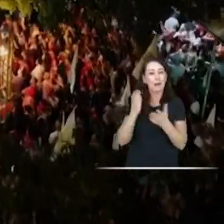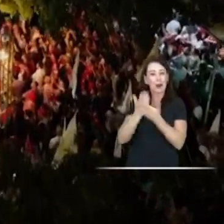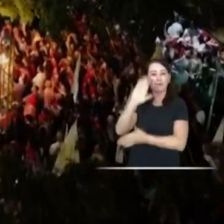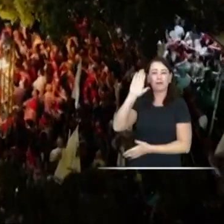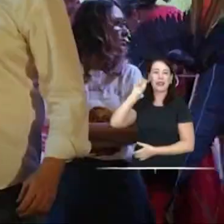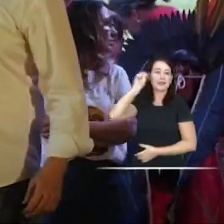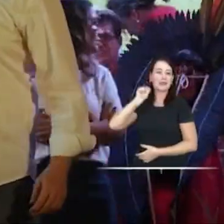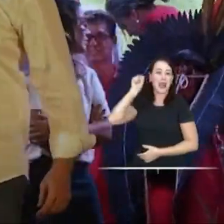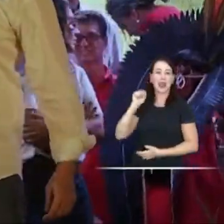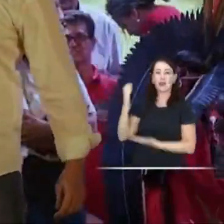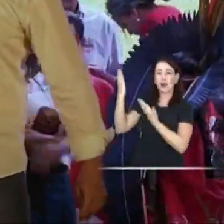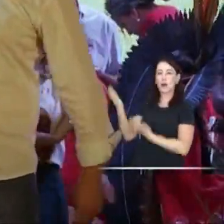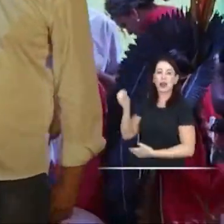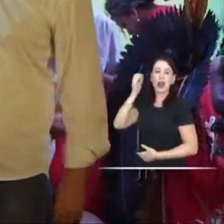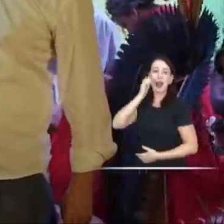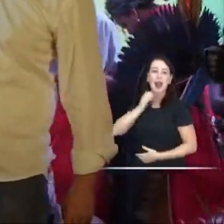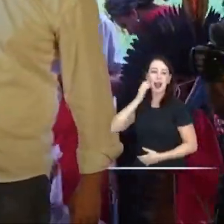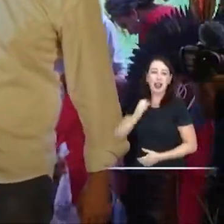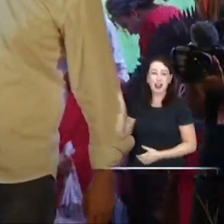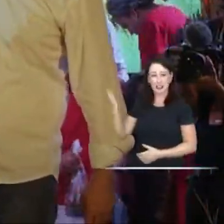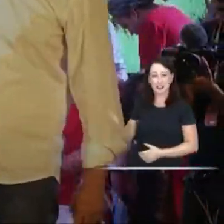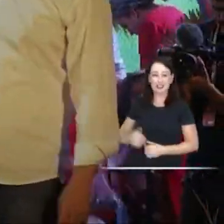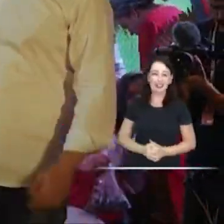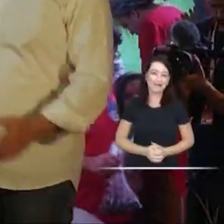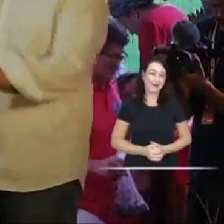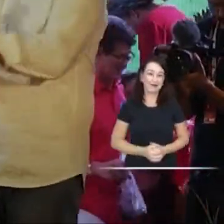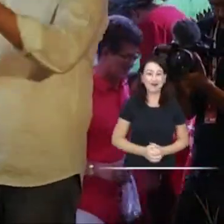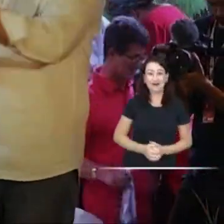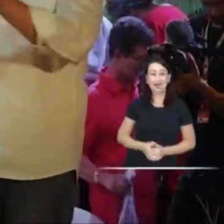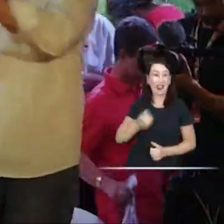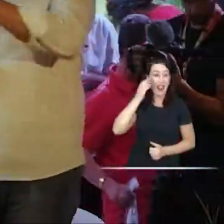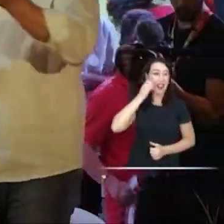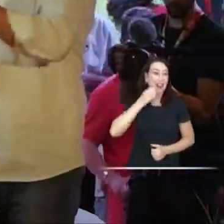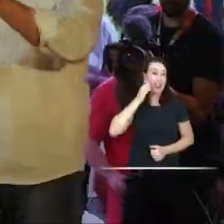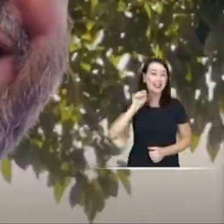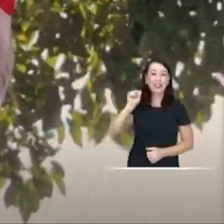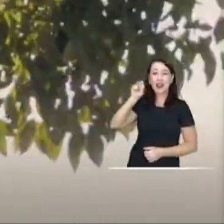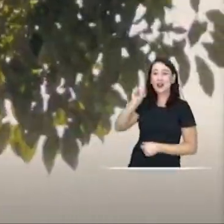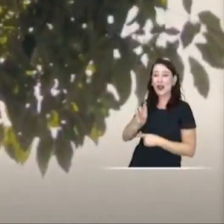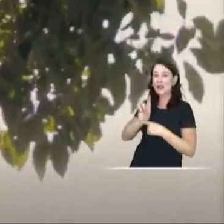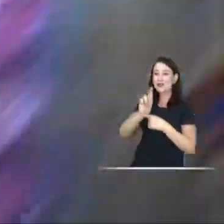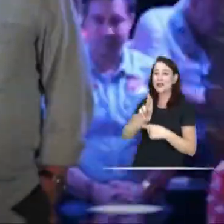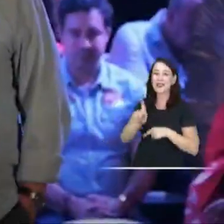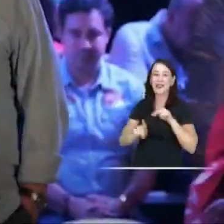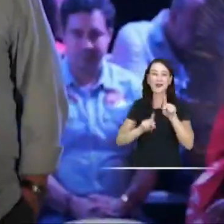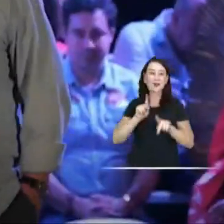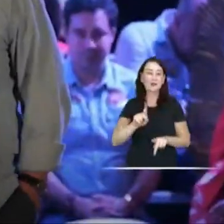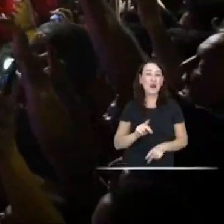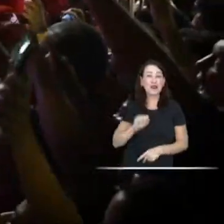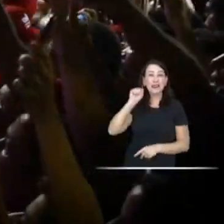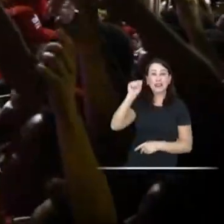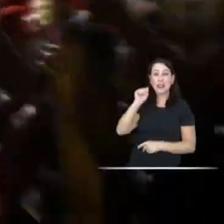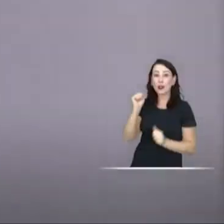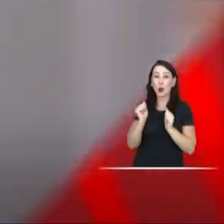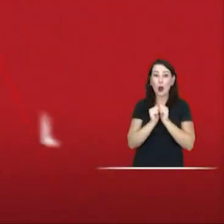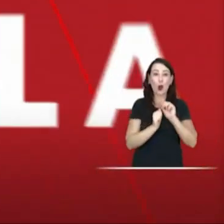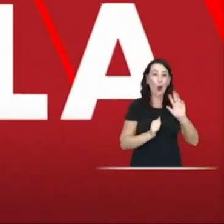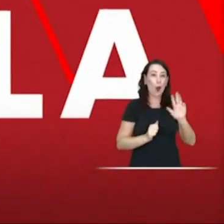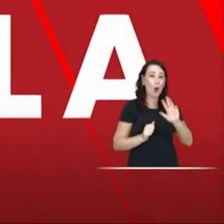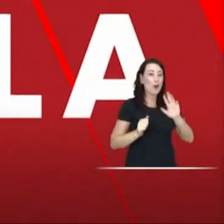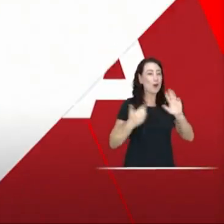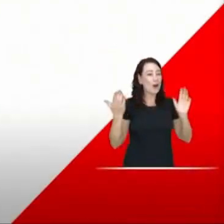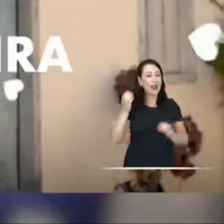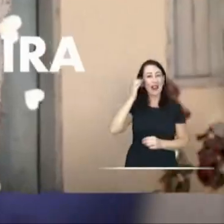ser feliz. E elegeu o Alexandre Silveira para senador. O senador que representa a nossa gente mineira, o